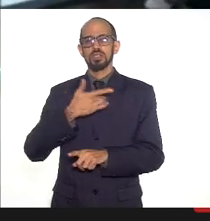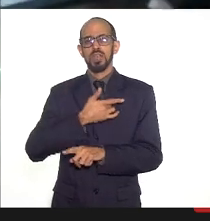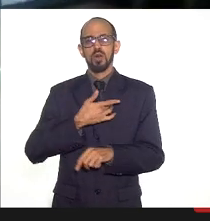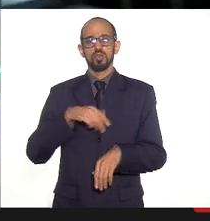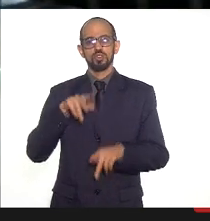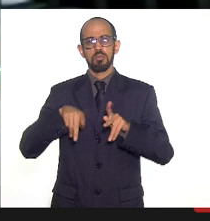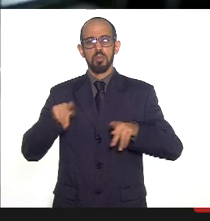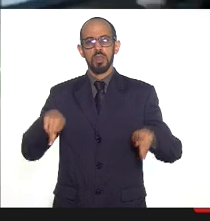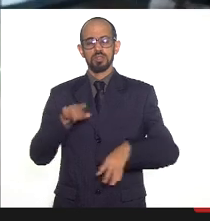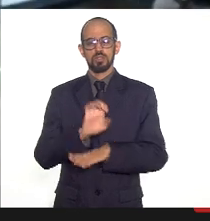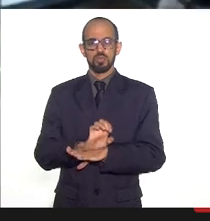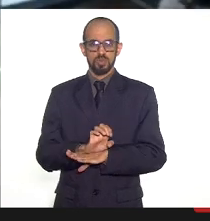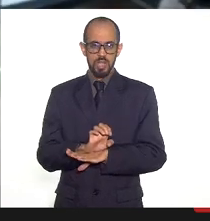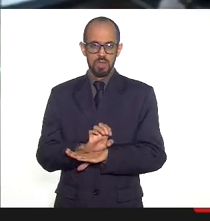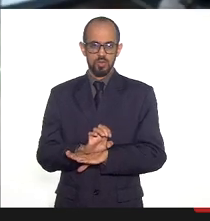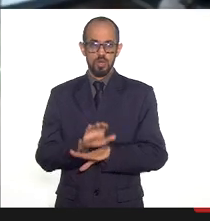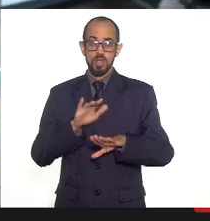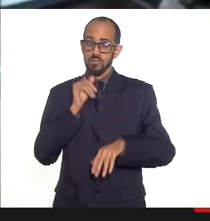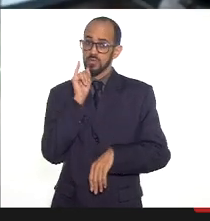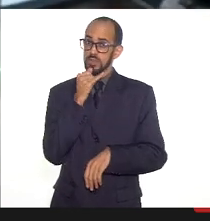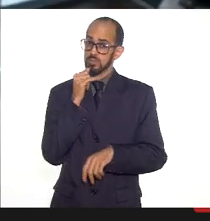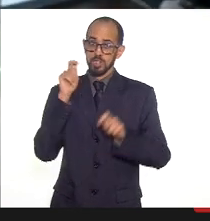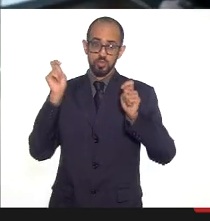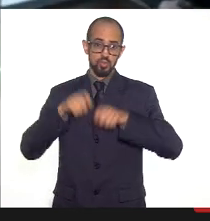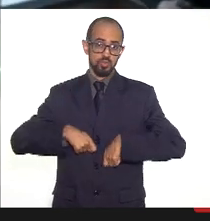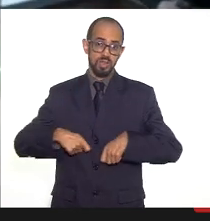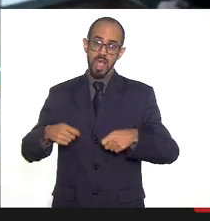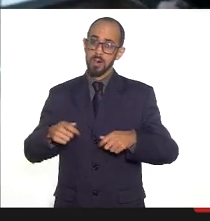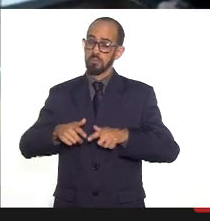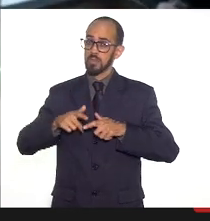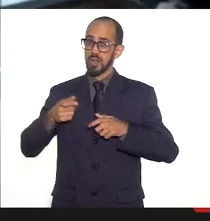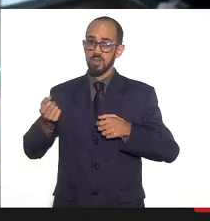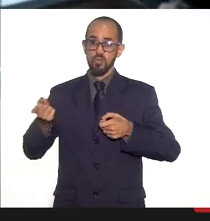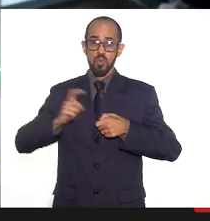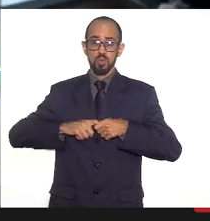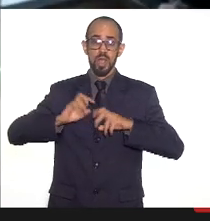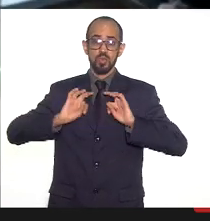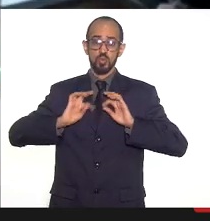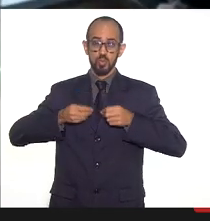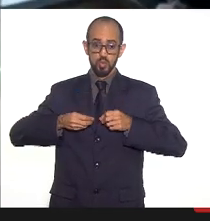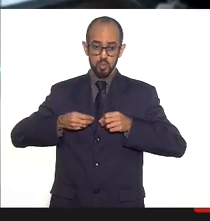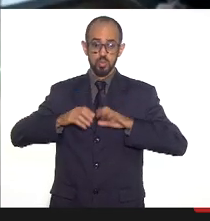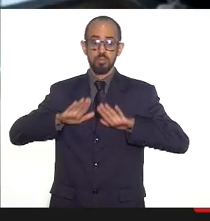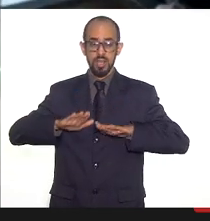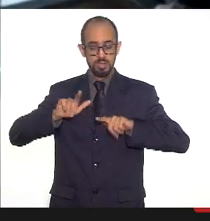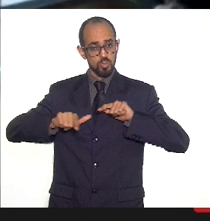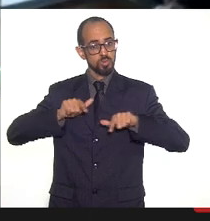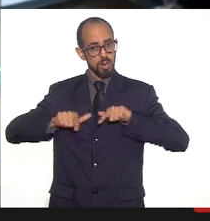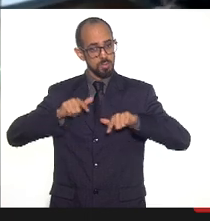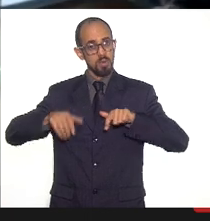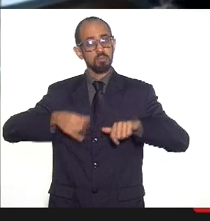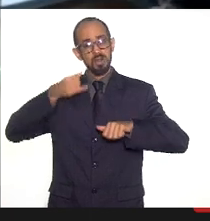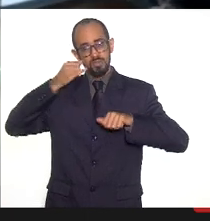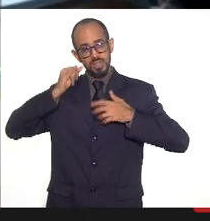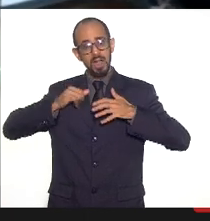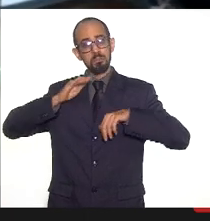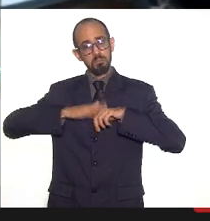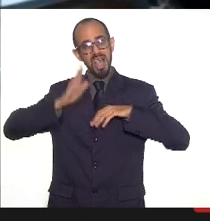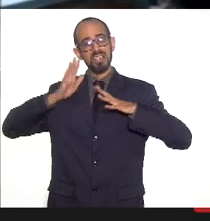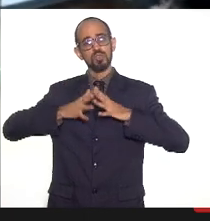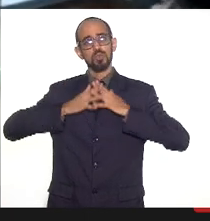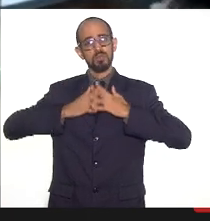a gente não vai conseguir obviamente infelizmente retomar as perdas que a gente teve mas a gente vai ter um trabalho muito grande para evitar as complicações